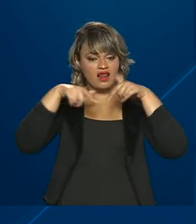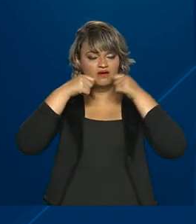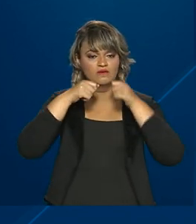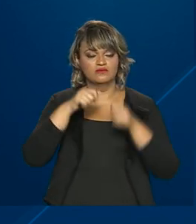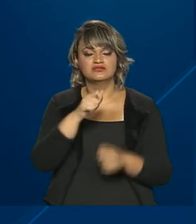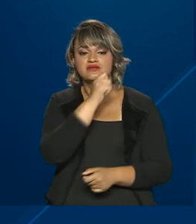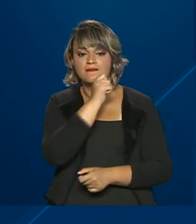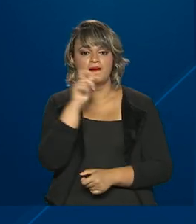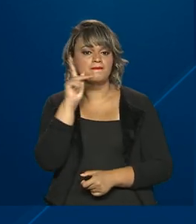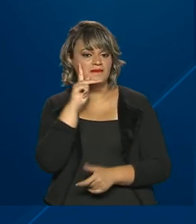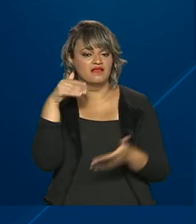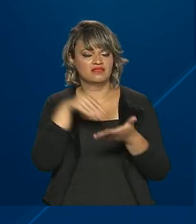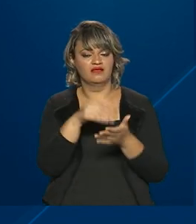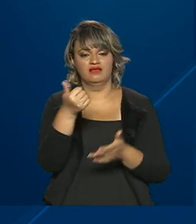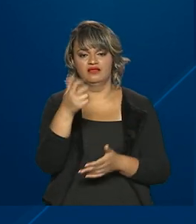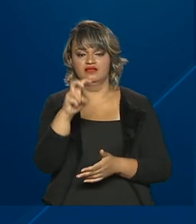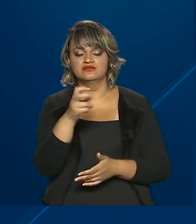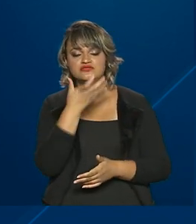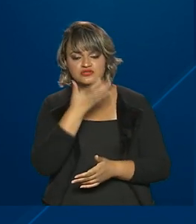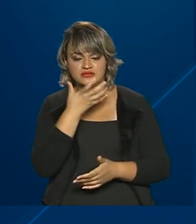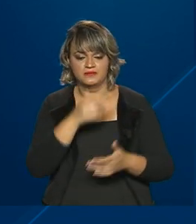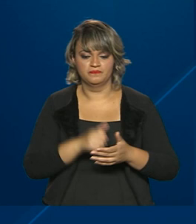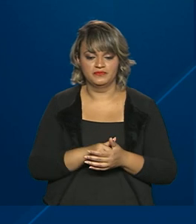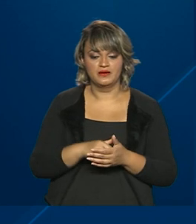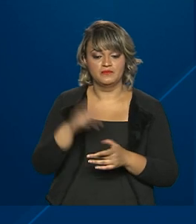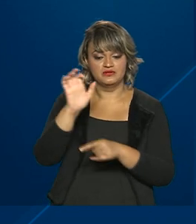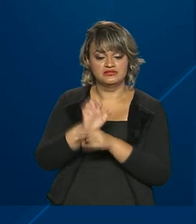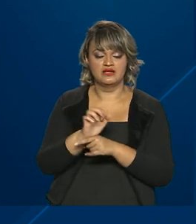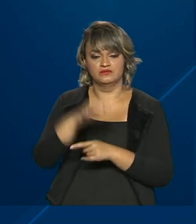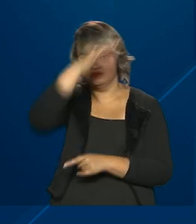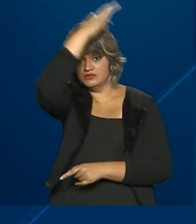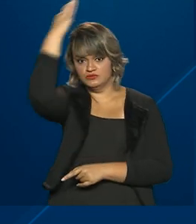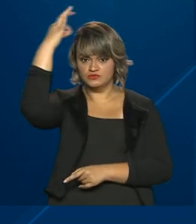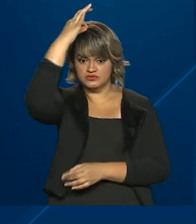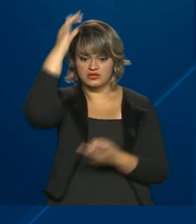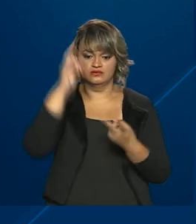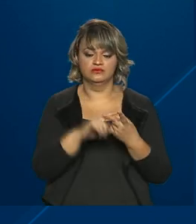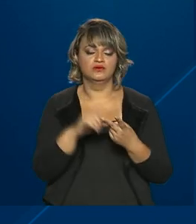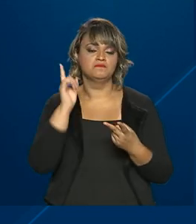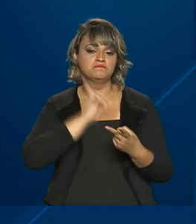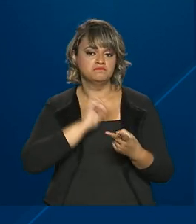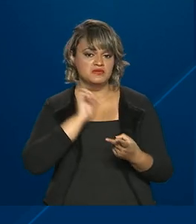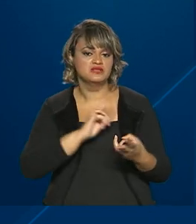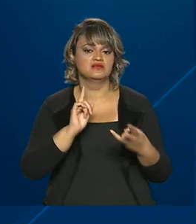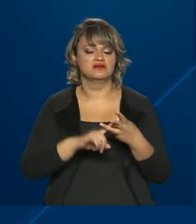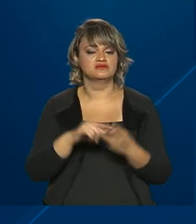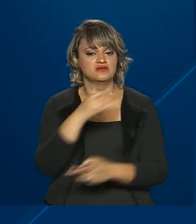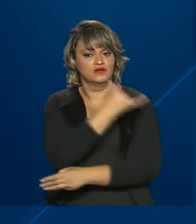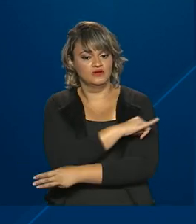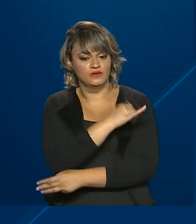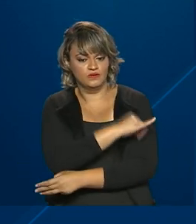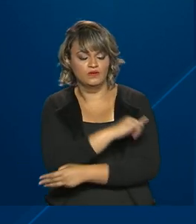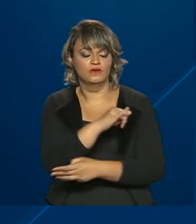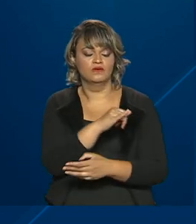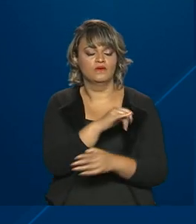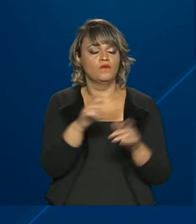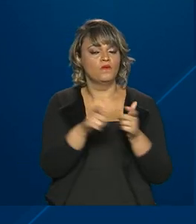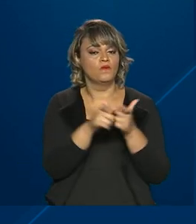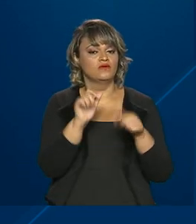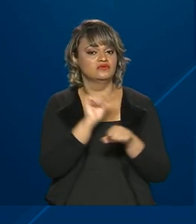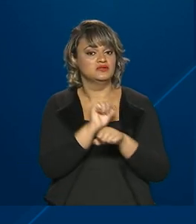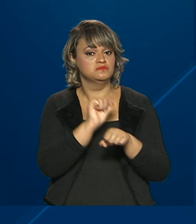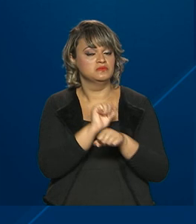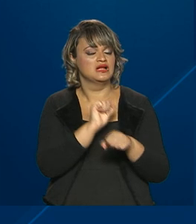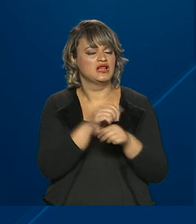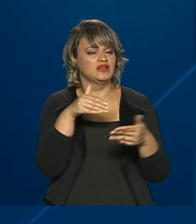Amapá até o dia 15. Já para os estados do Espírito Santo, Minas Gerais e Rio de Janeiro, a ampliação